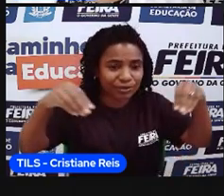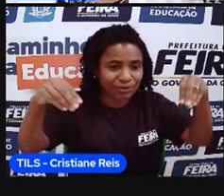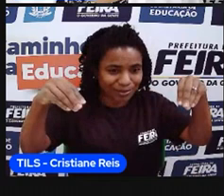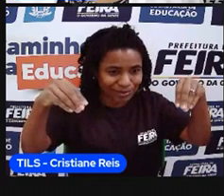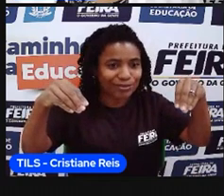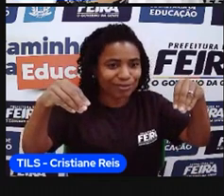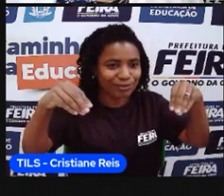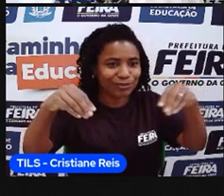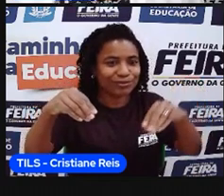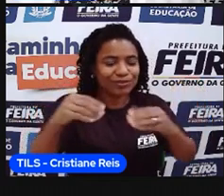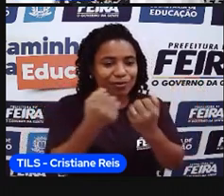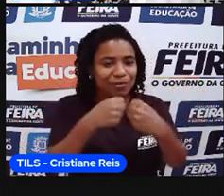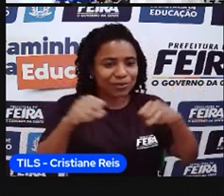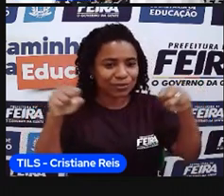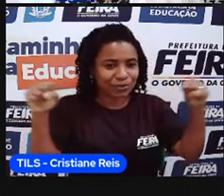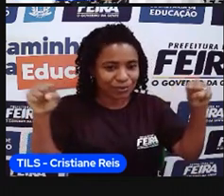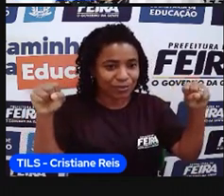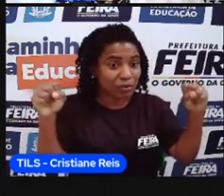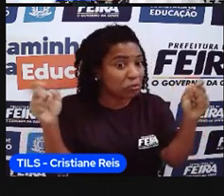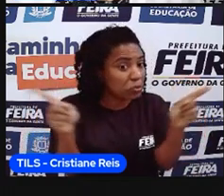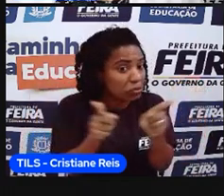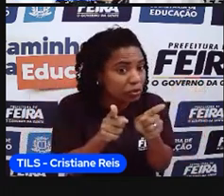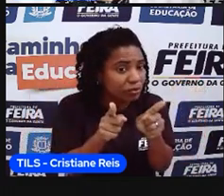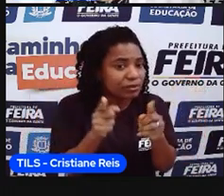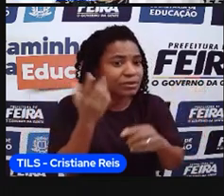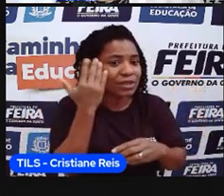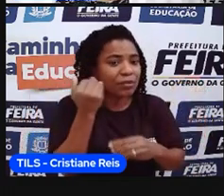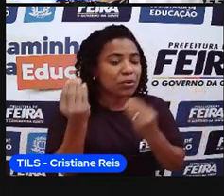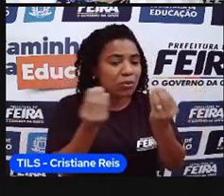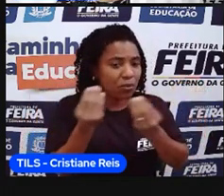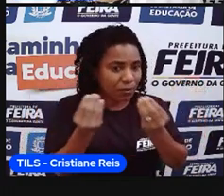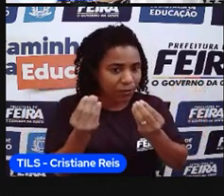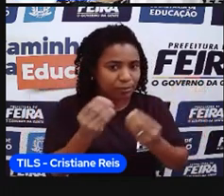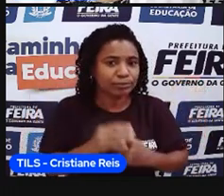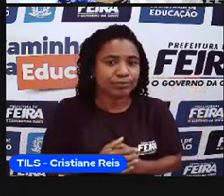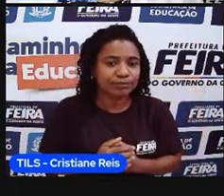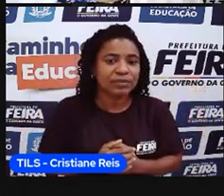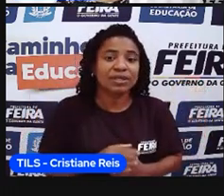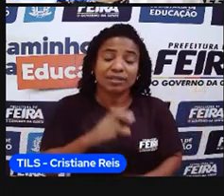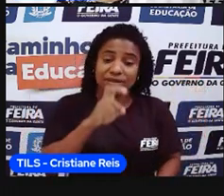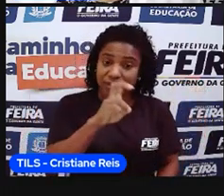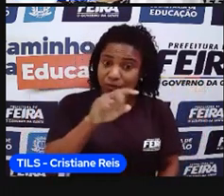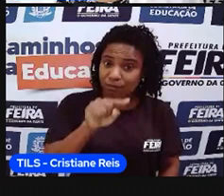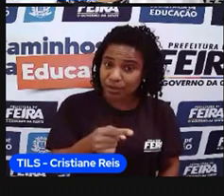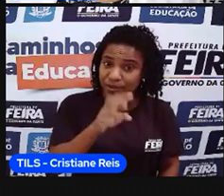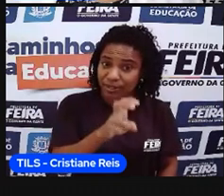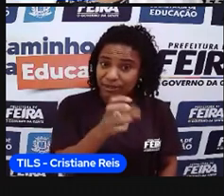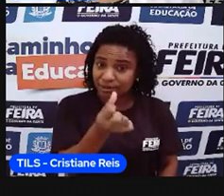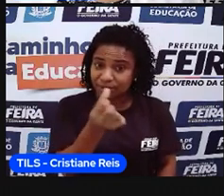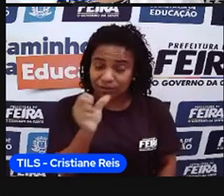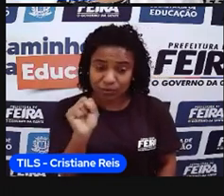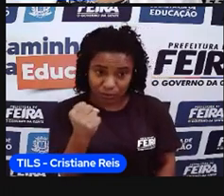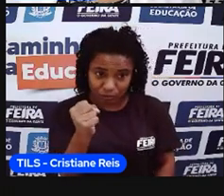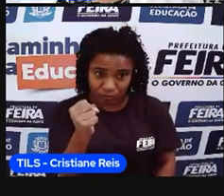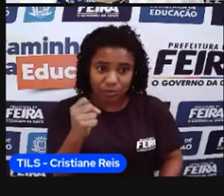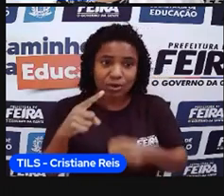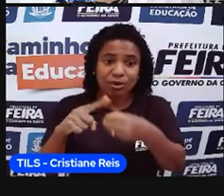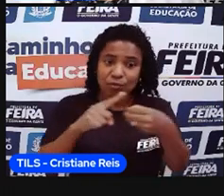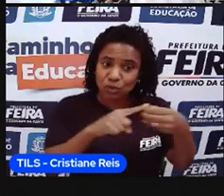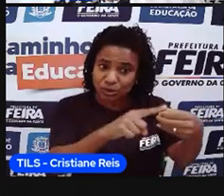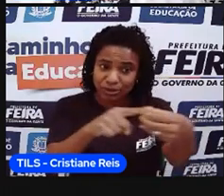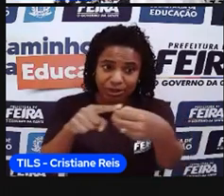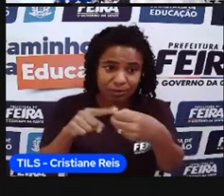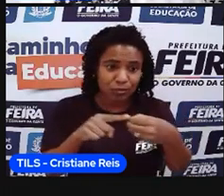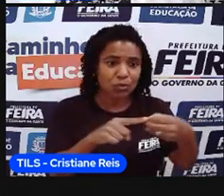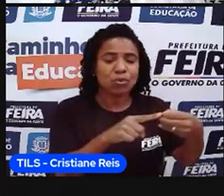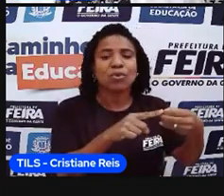km²? Atualmente, permaneceu, né? A quantidade de 5.568 municípios não foi alterado.